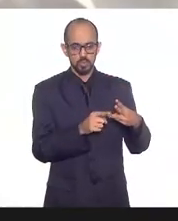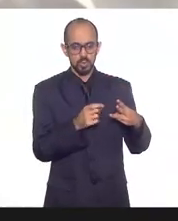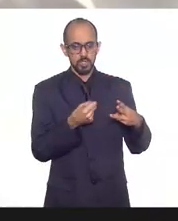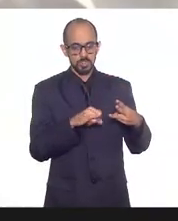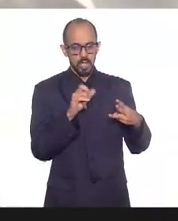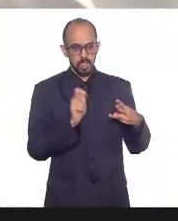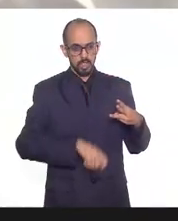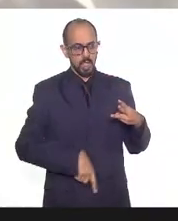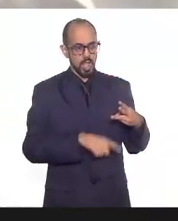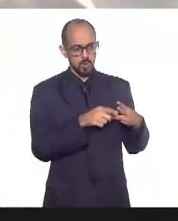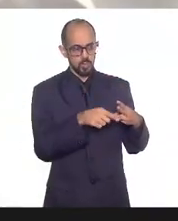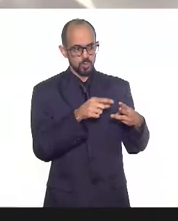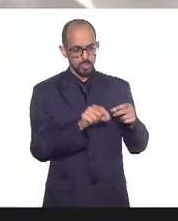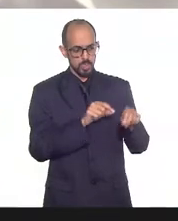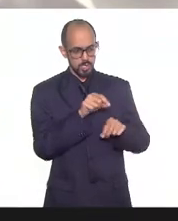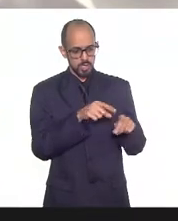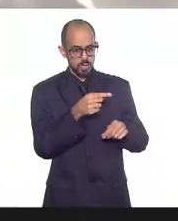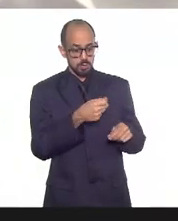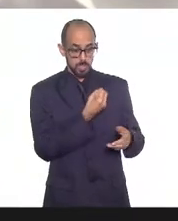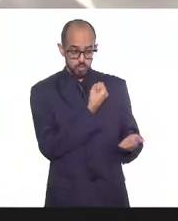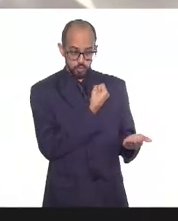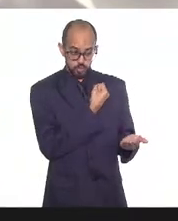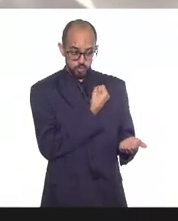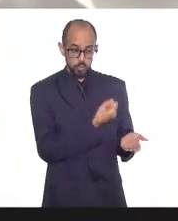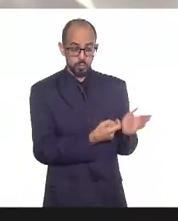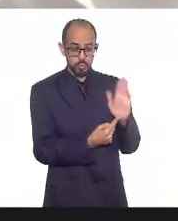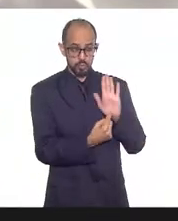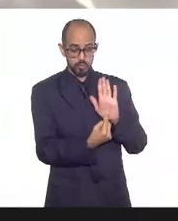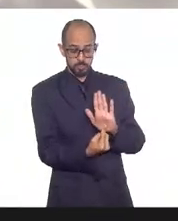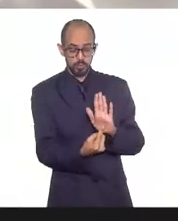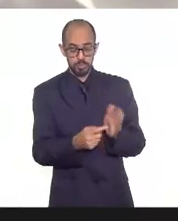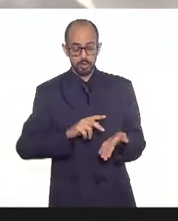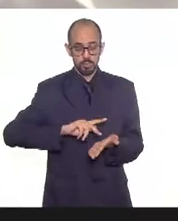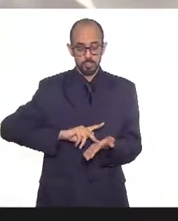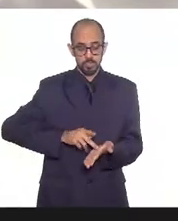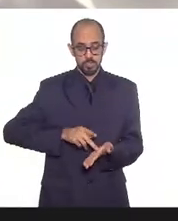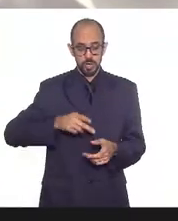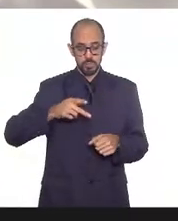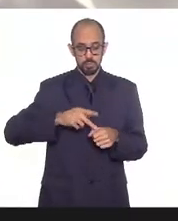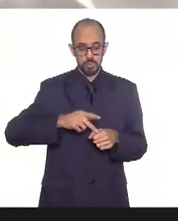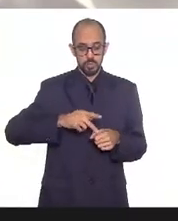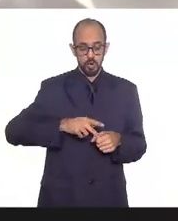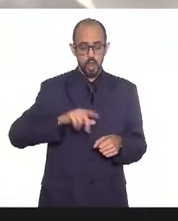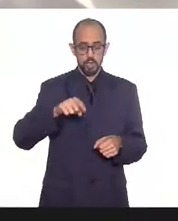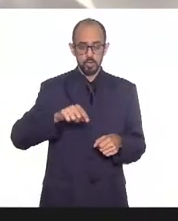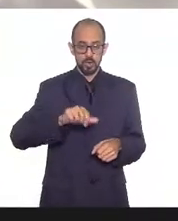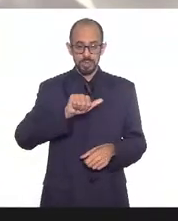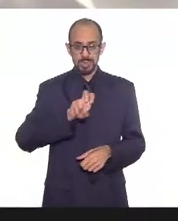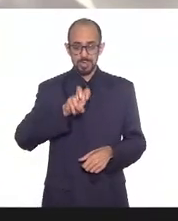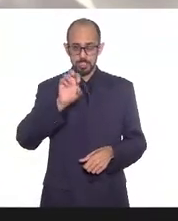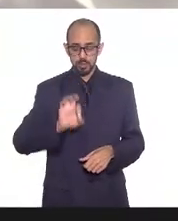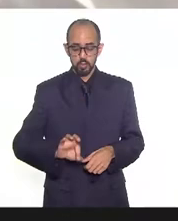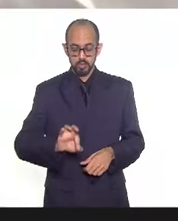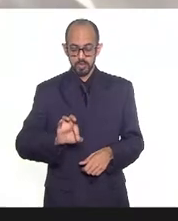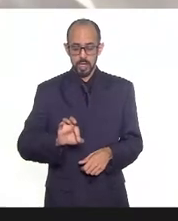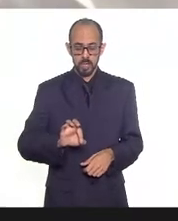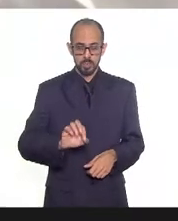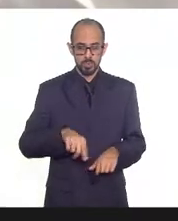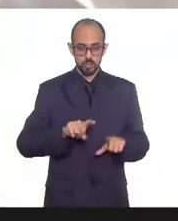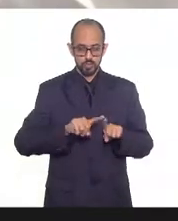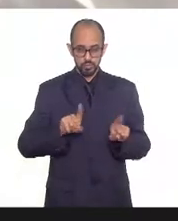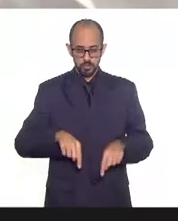os números apresentados pelo Sindipetro falam de 15% dos trabalhadores da